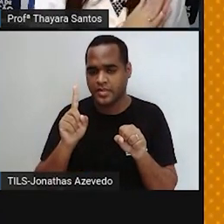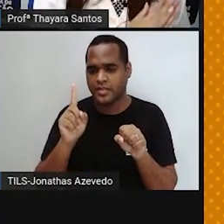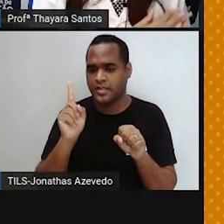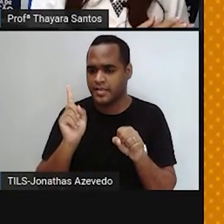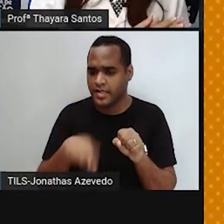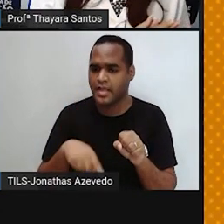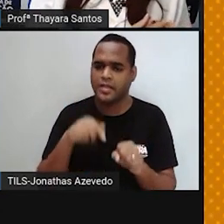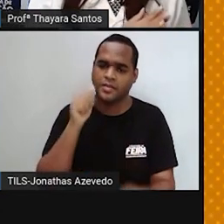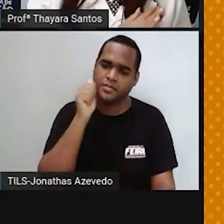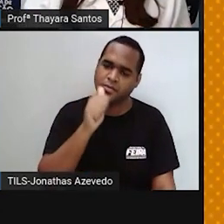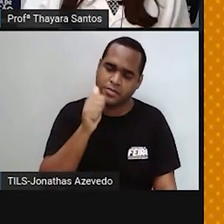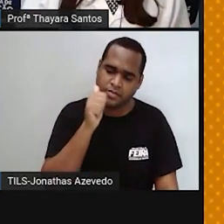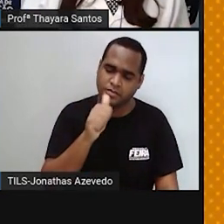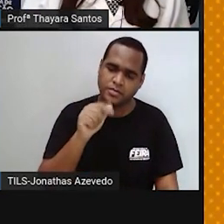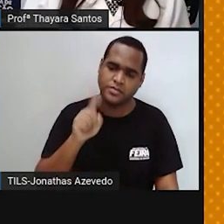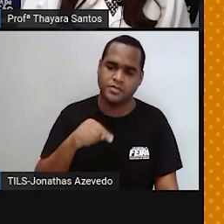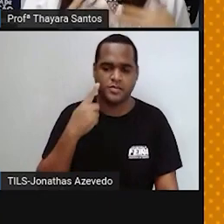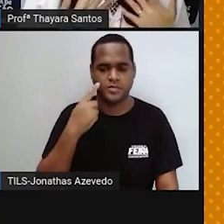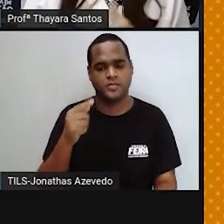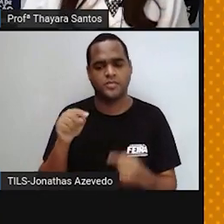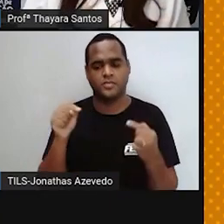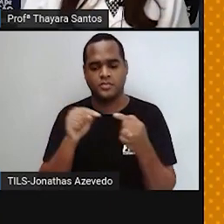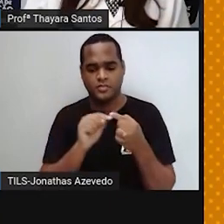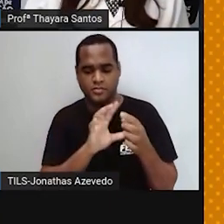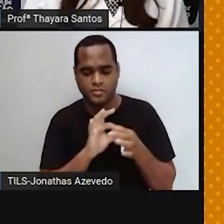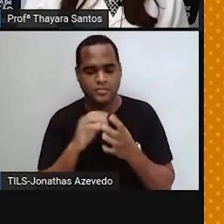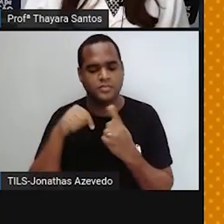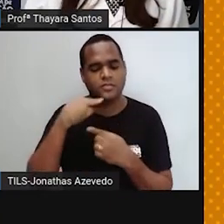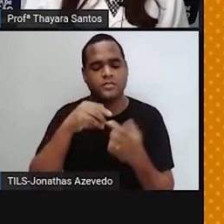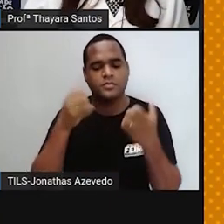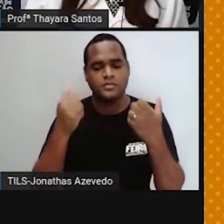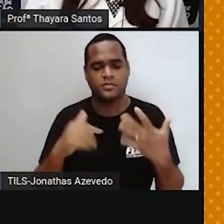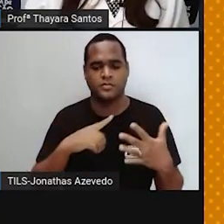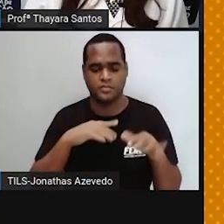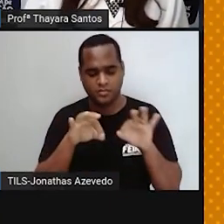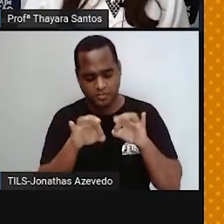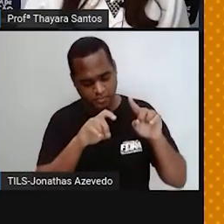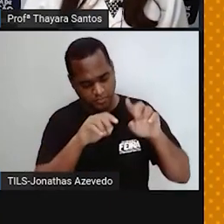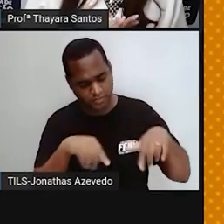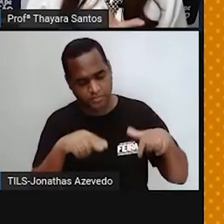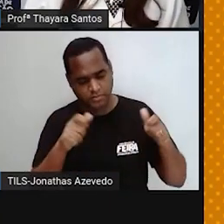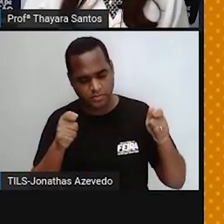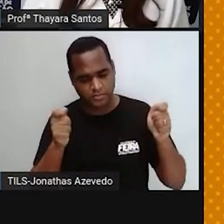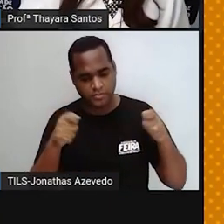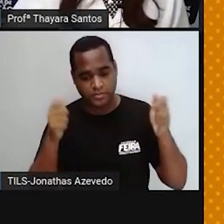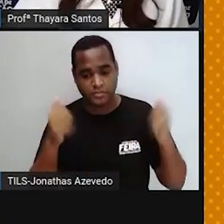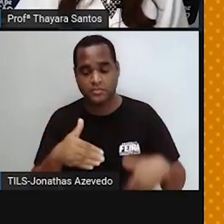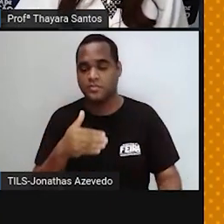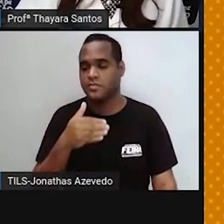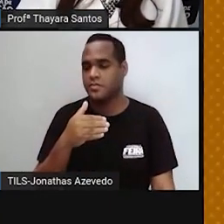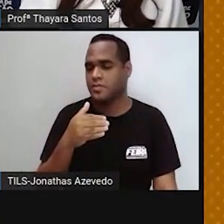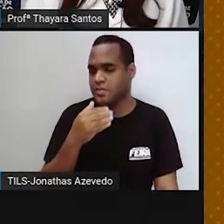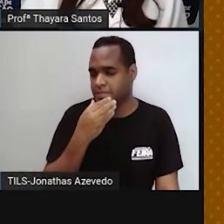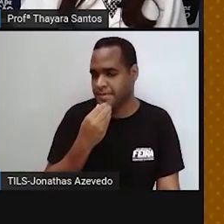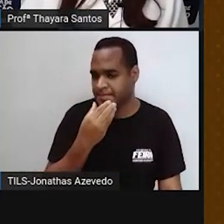passada, a gente viu o sistema reprodutor masculino e agora a gente vai ver como é que está organizado o sistema reprodutor feminino.